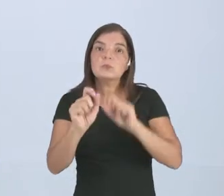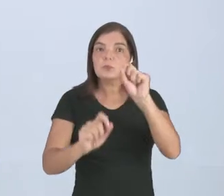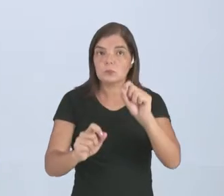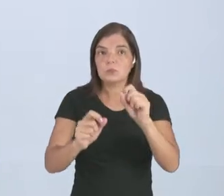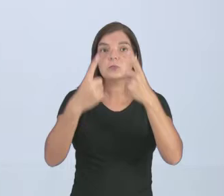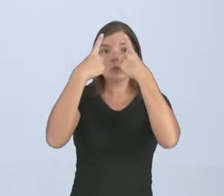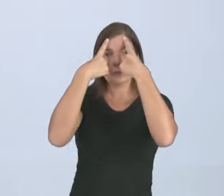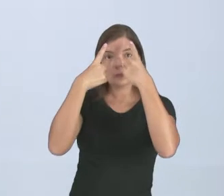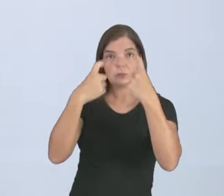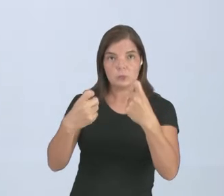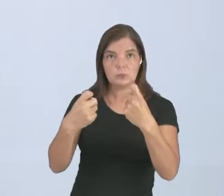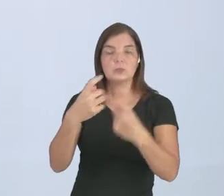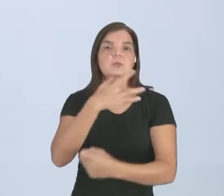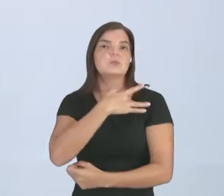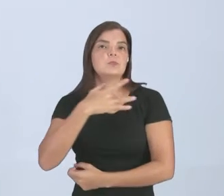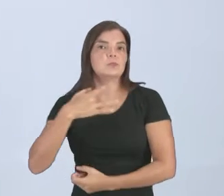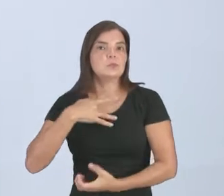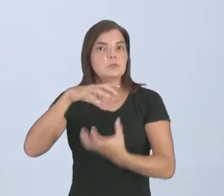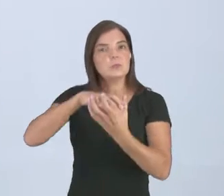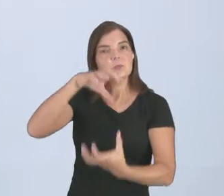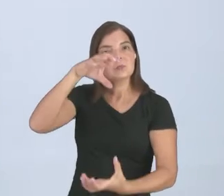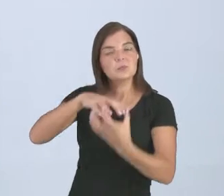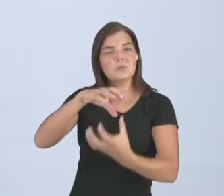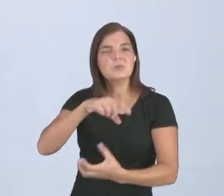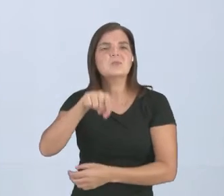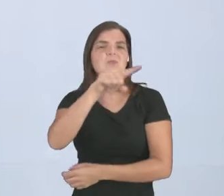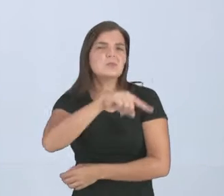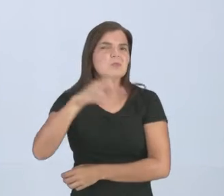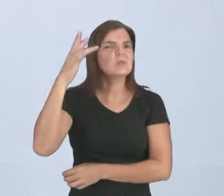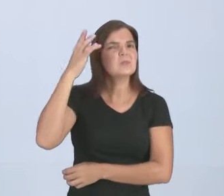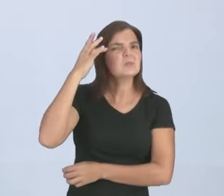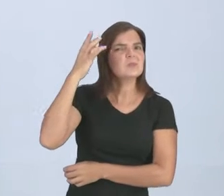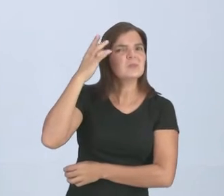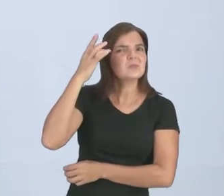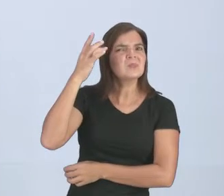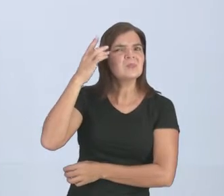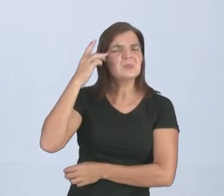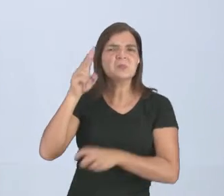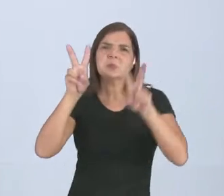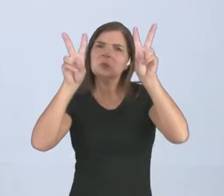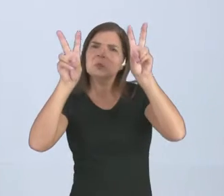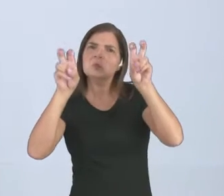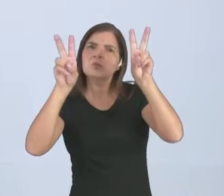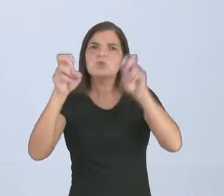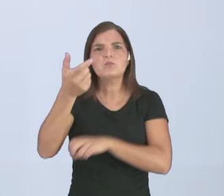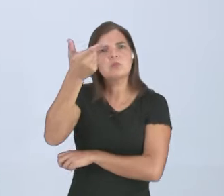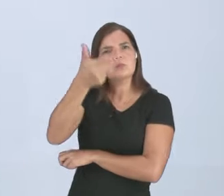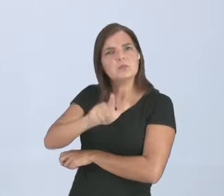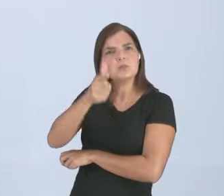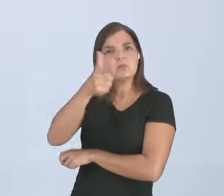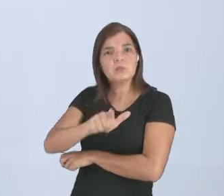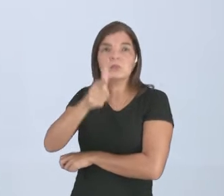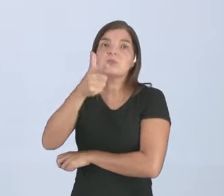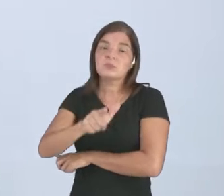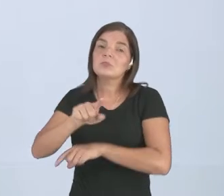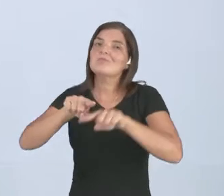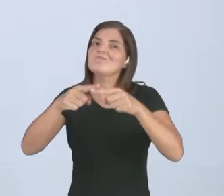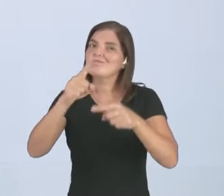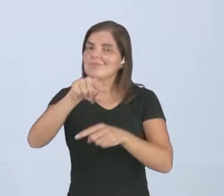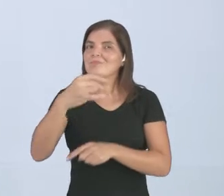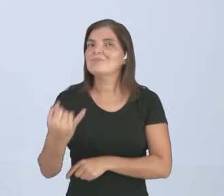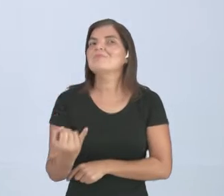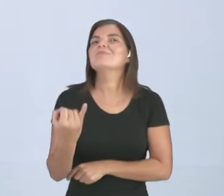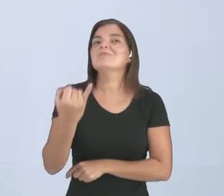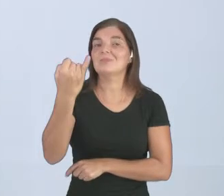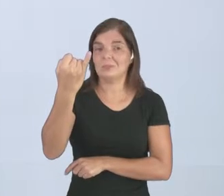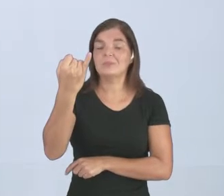à saúde do idoso. E aí, vocês podem até achar que seja algo repetitivo e enfadonho, mas é importante